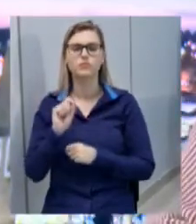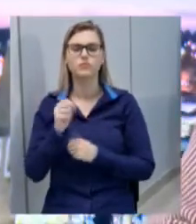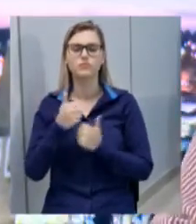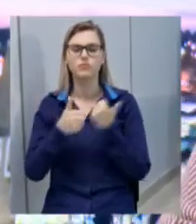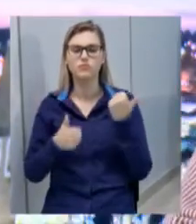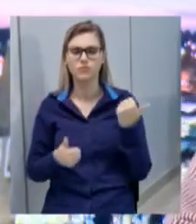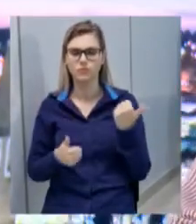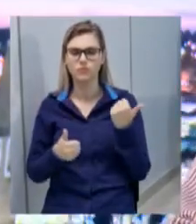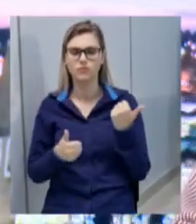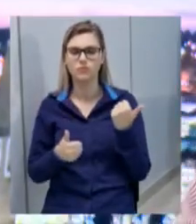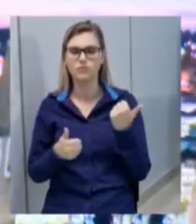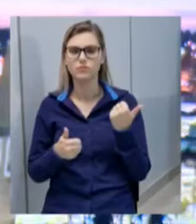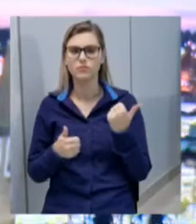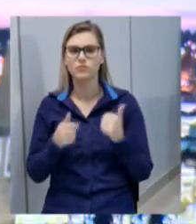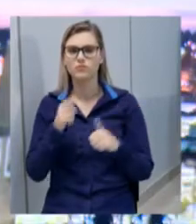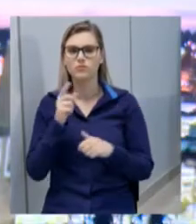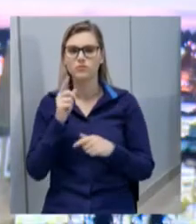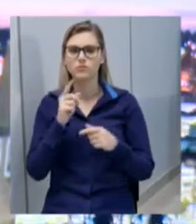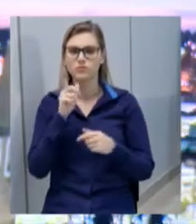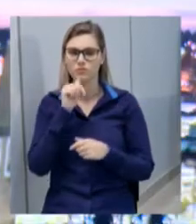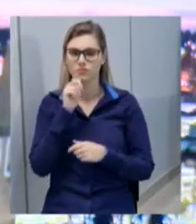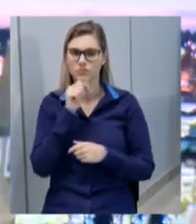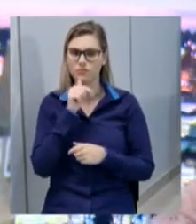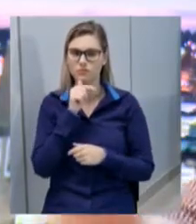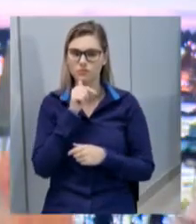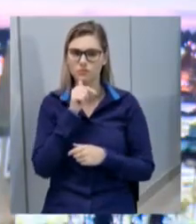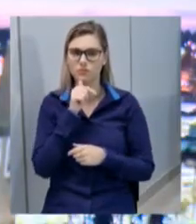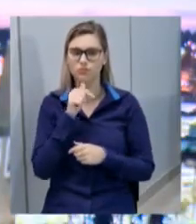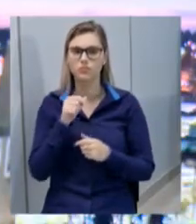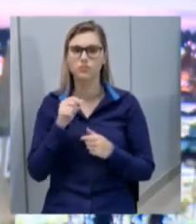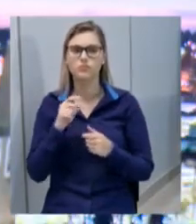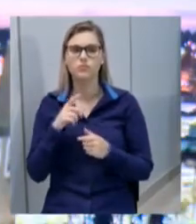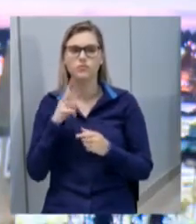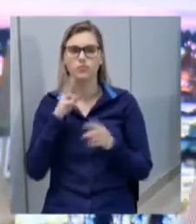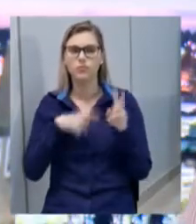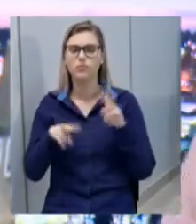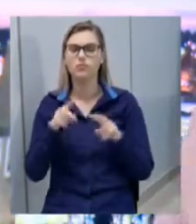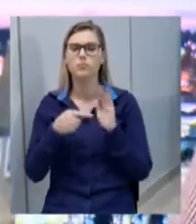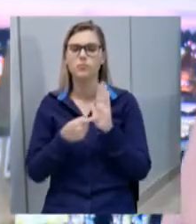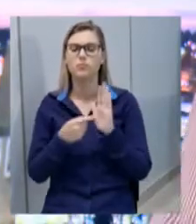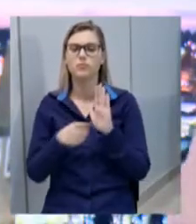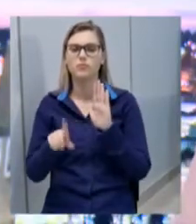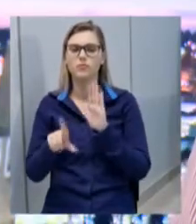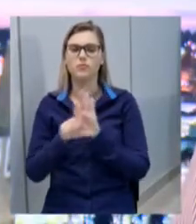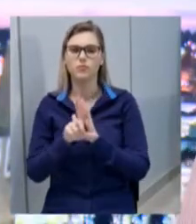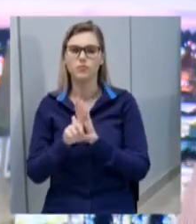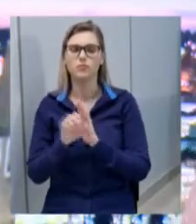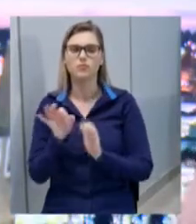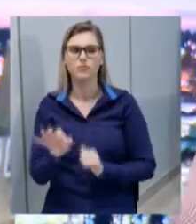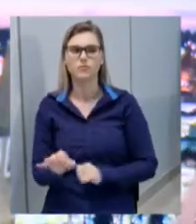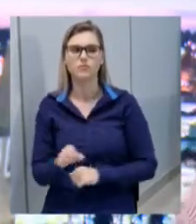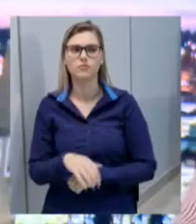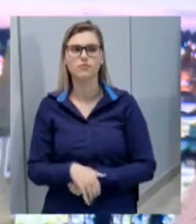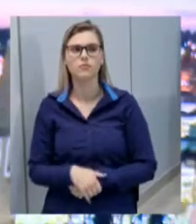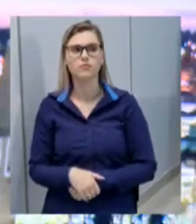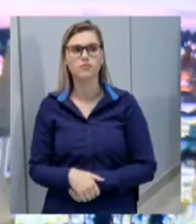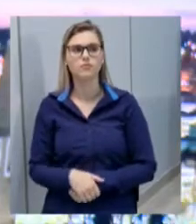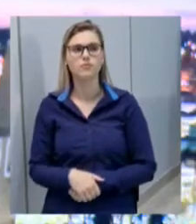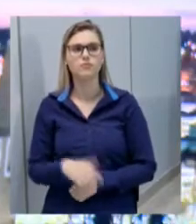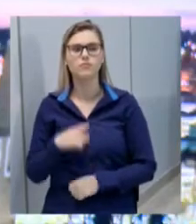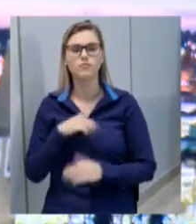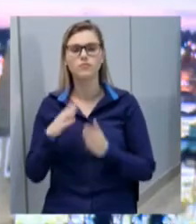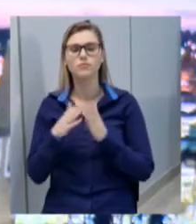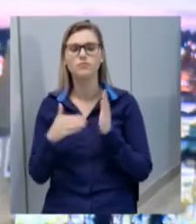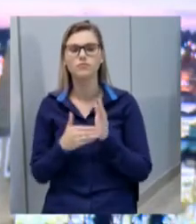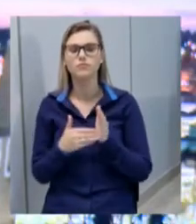Diretoria de Recursos Hídricos prevê como legal. Havia, até então, todos os requisitos necessários